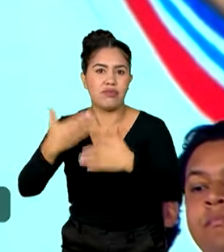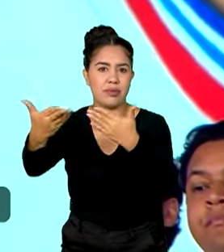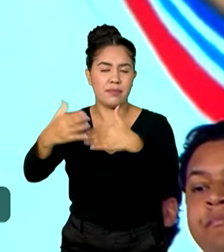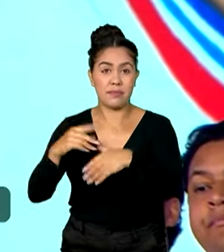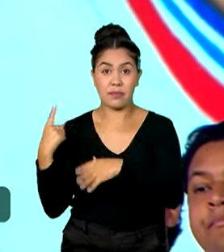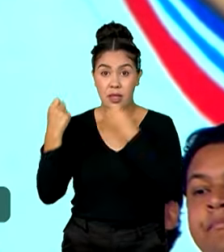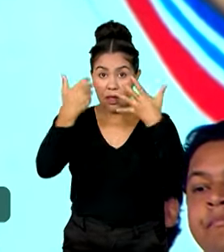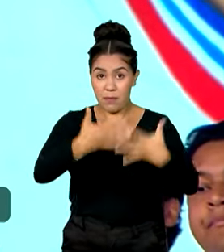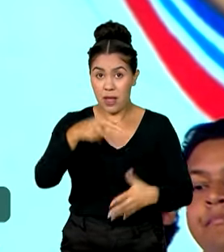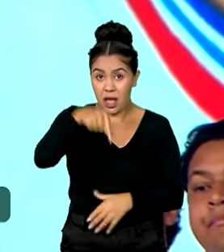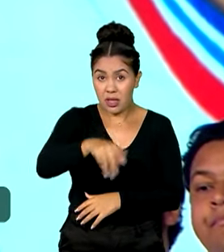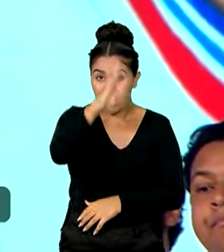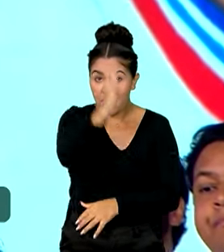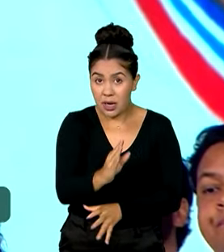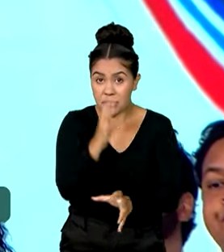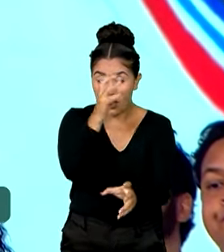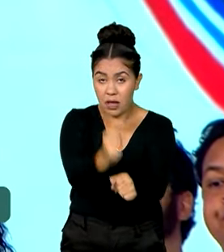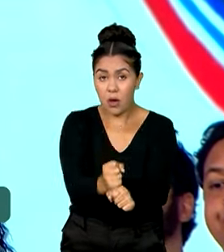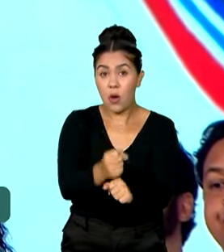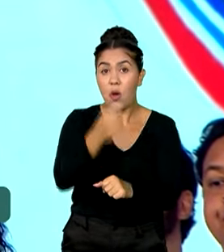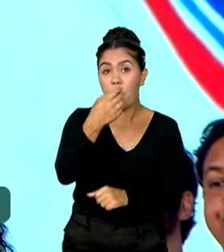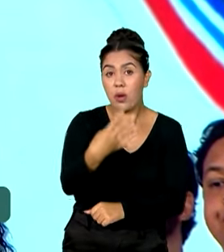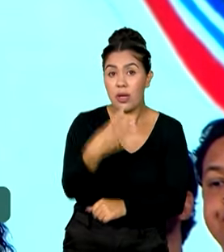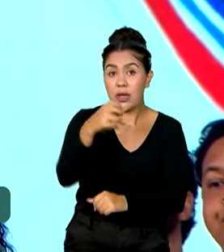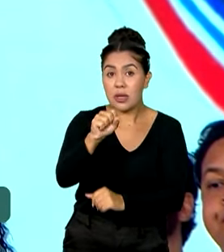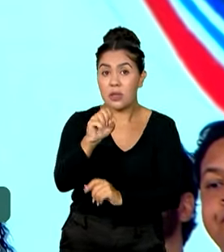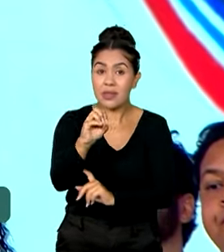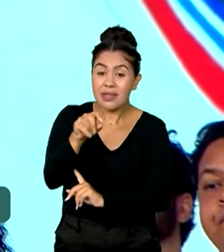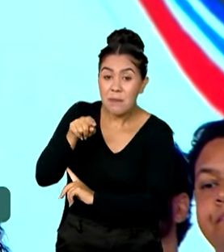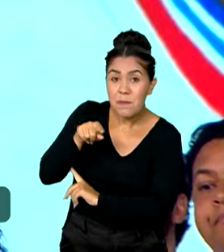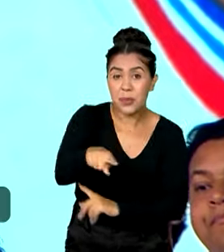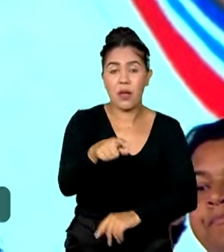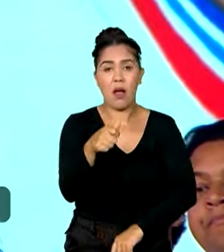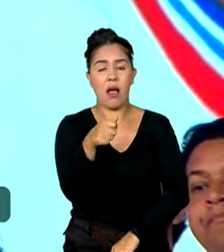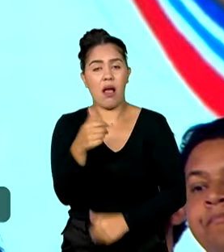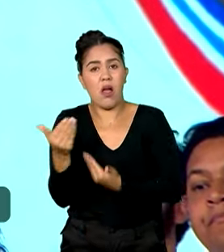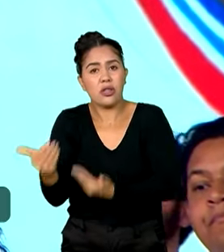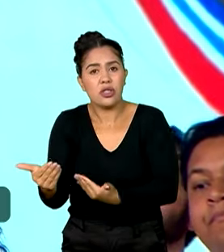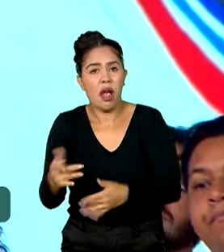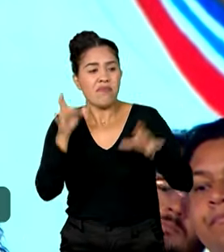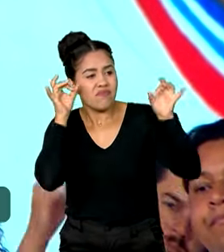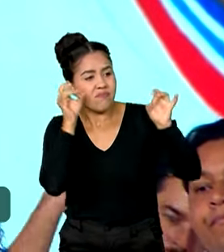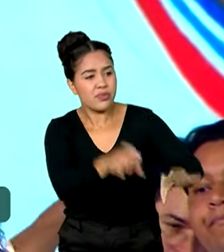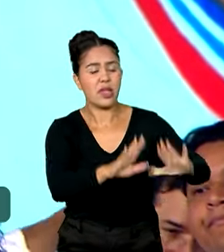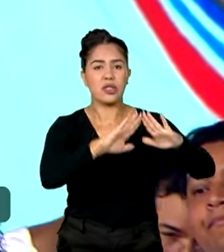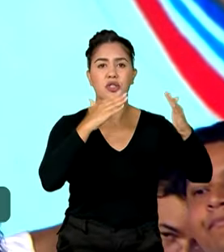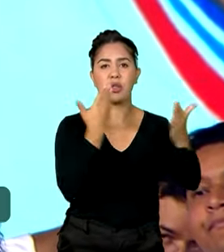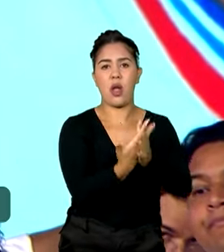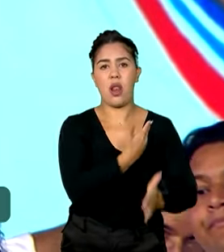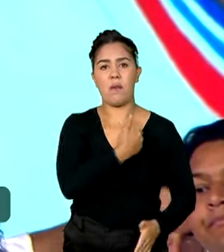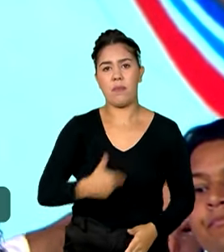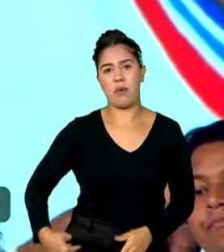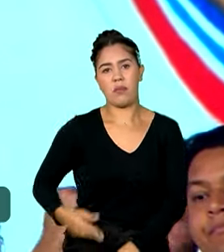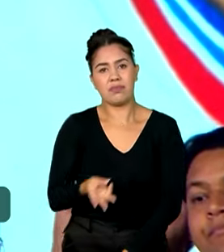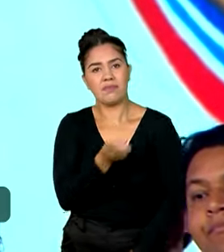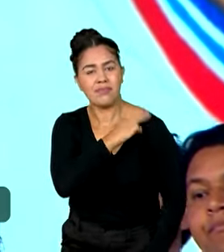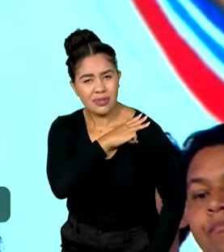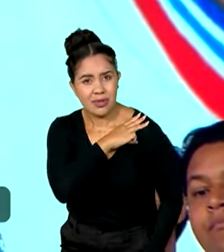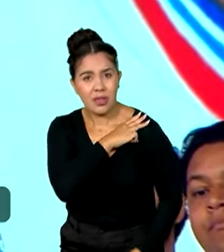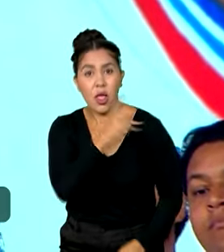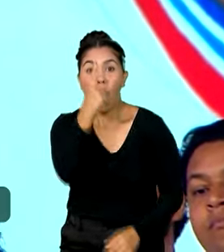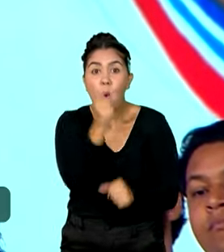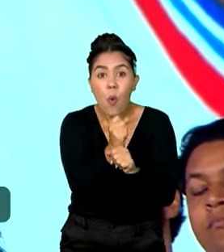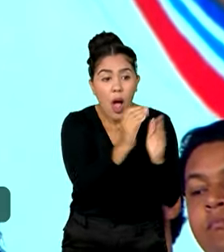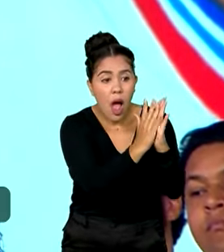480 mil jovens deixam a escola pública no ensino médio por